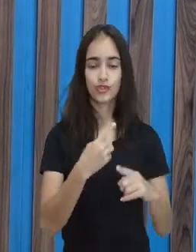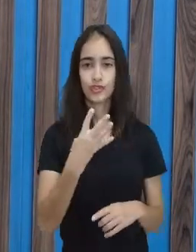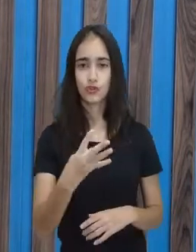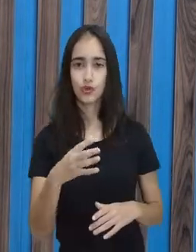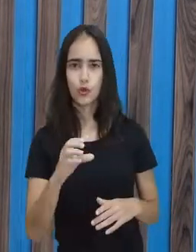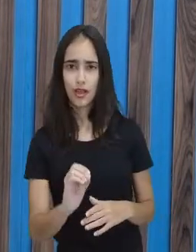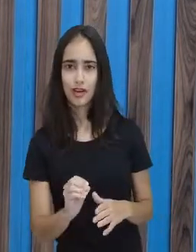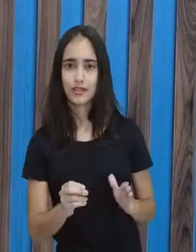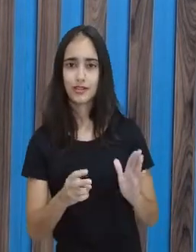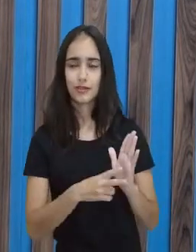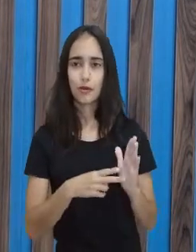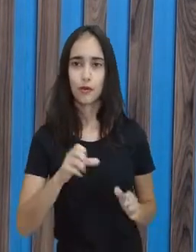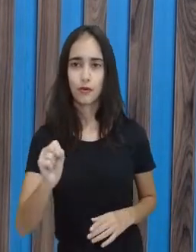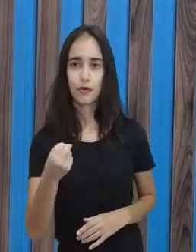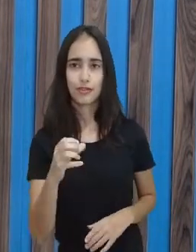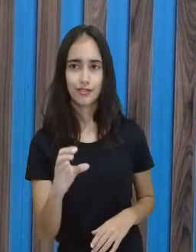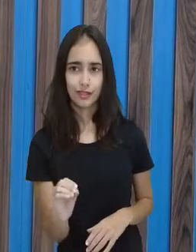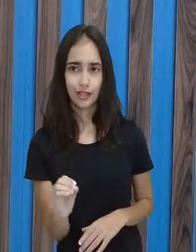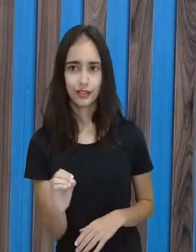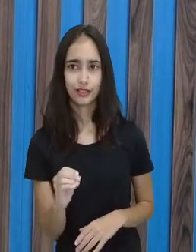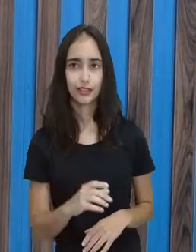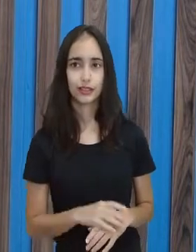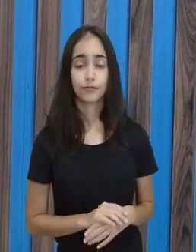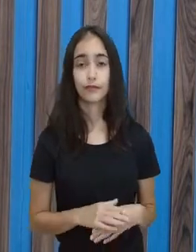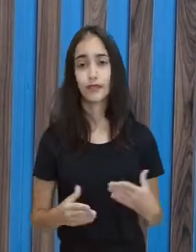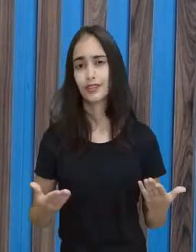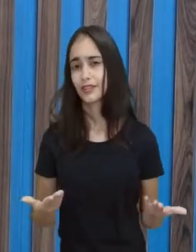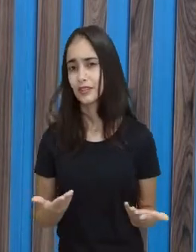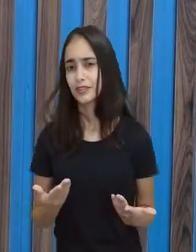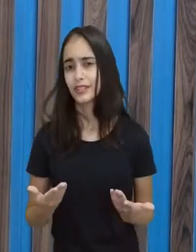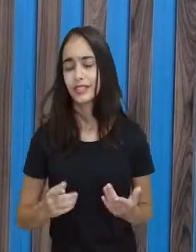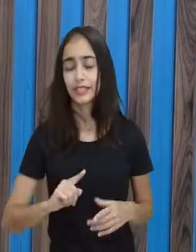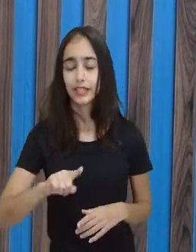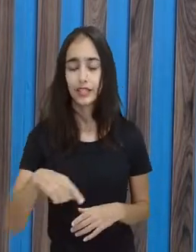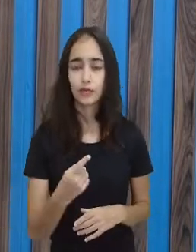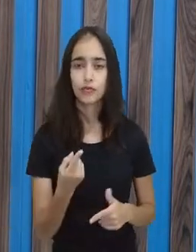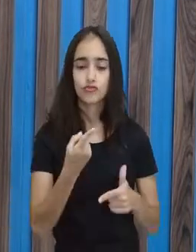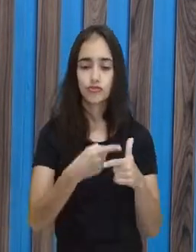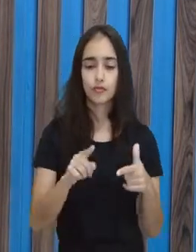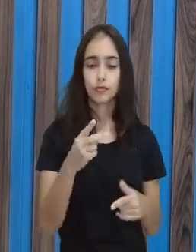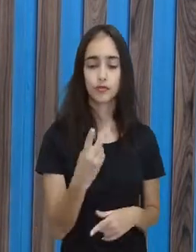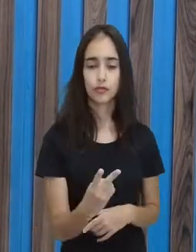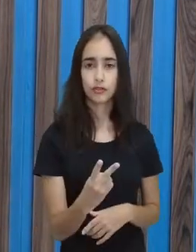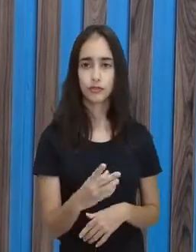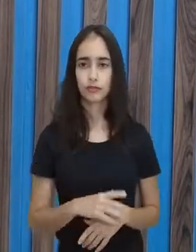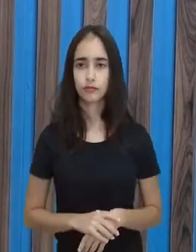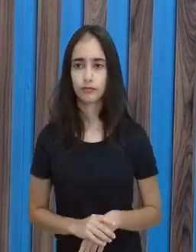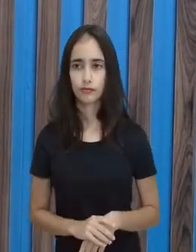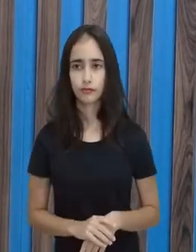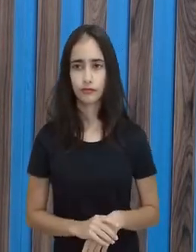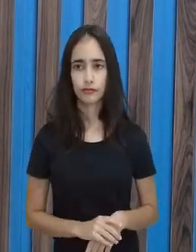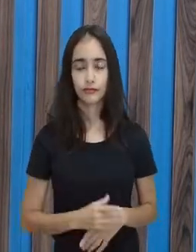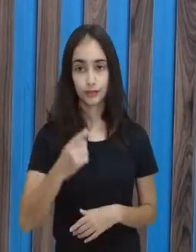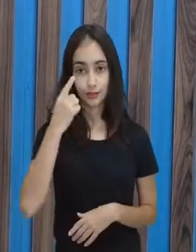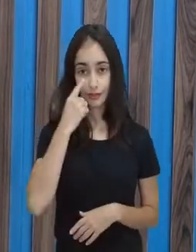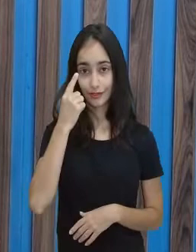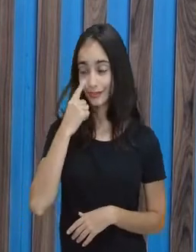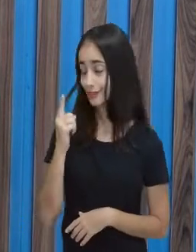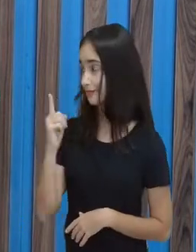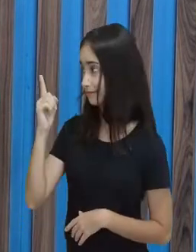E dividi por 2. 2 dividido por 2 dá 1 para cada 1, tá? Olha aqui.